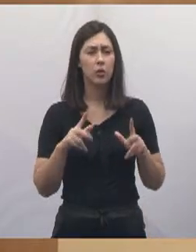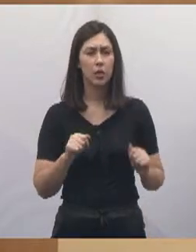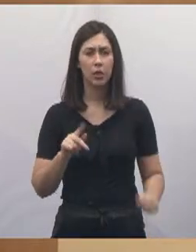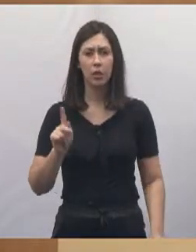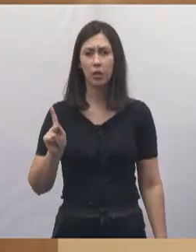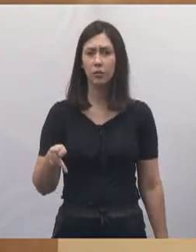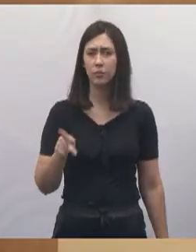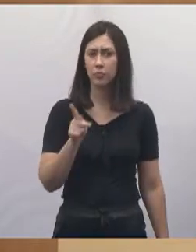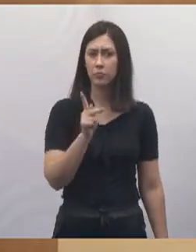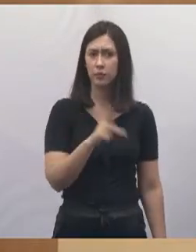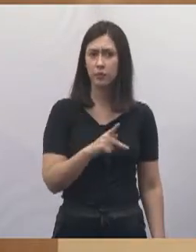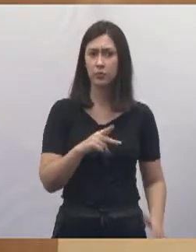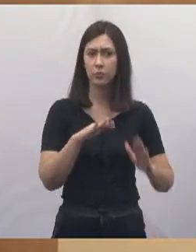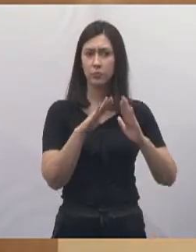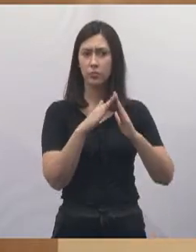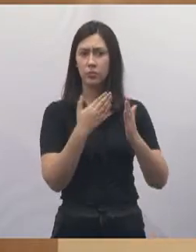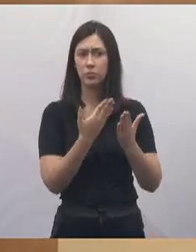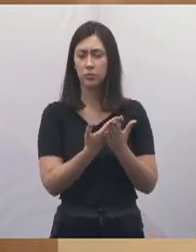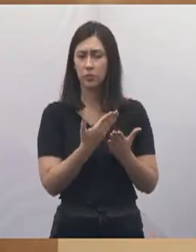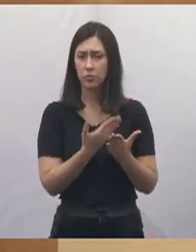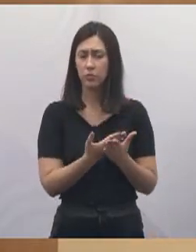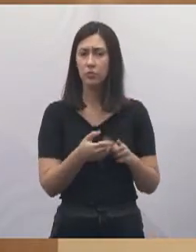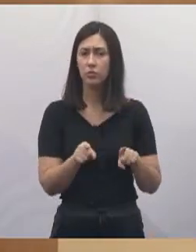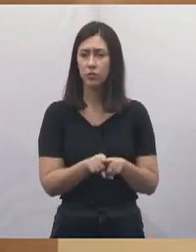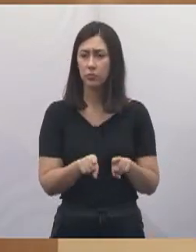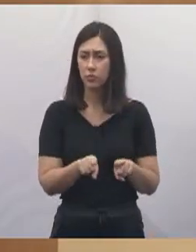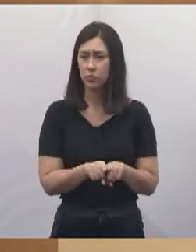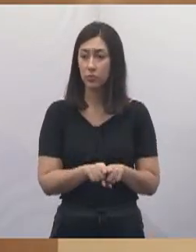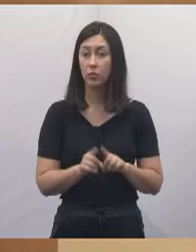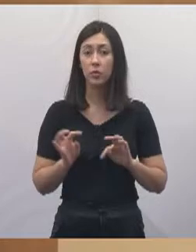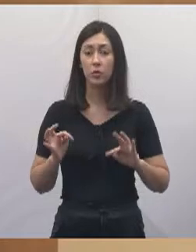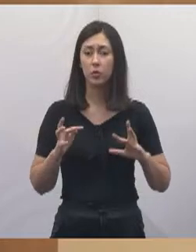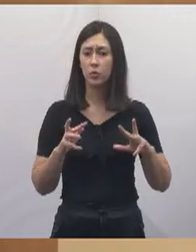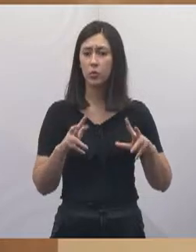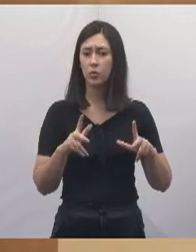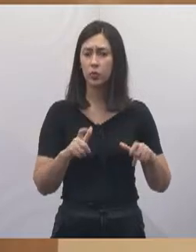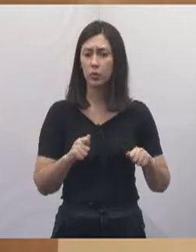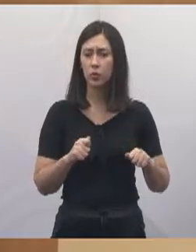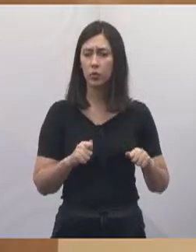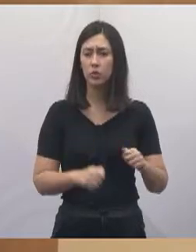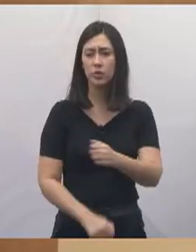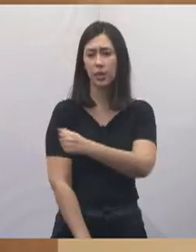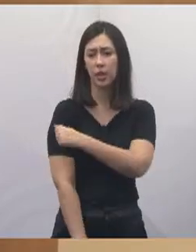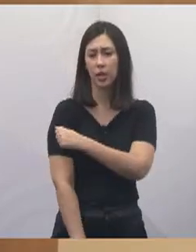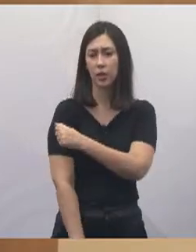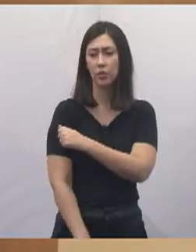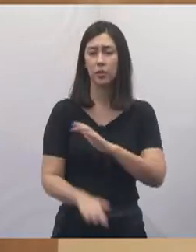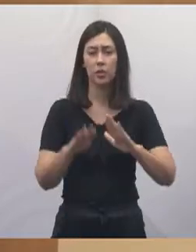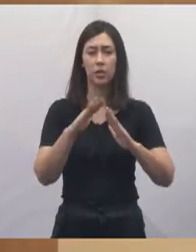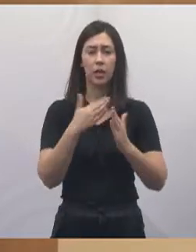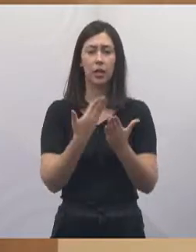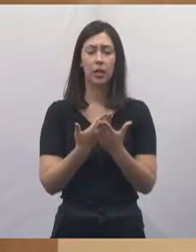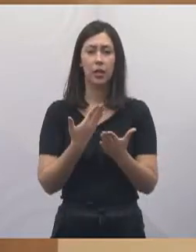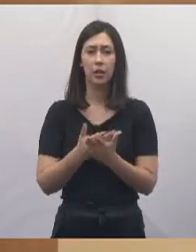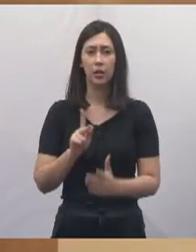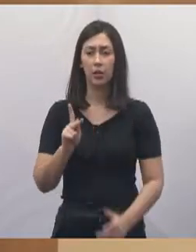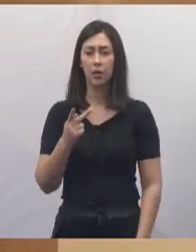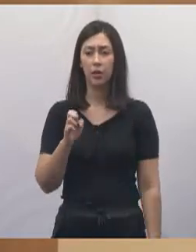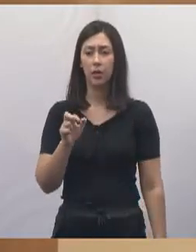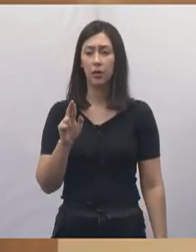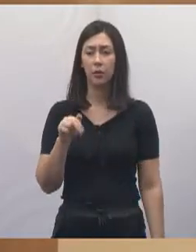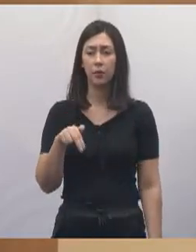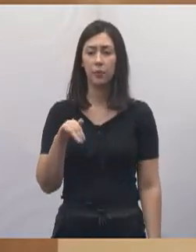da escola Hermínia Sílvia de Mesquita e a todos os alunos da escola Hermínia Sílvia de